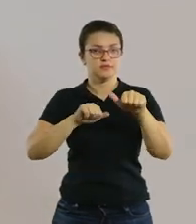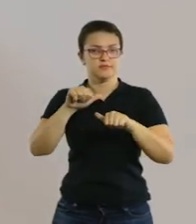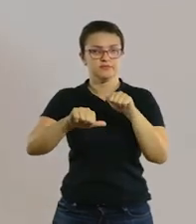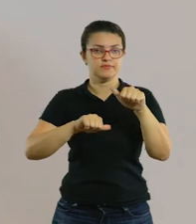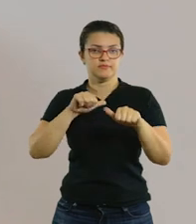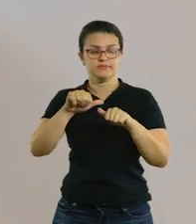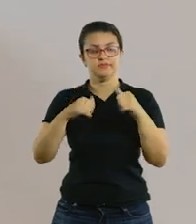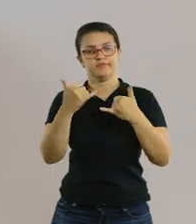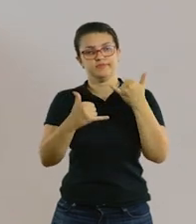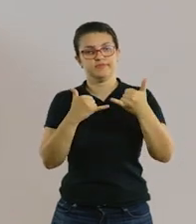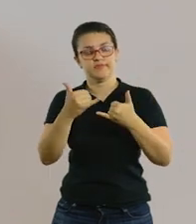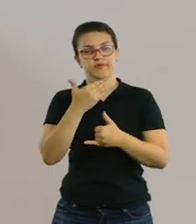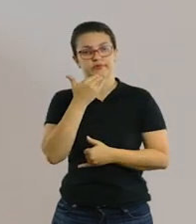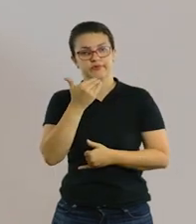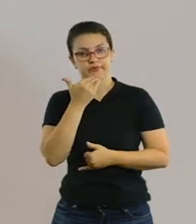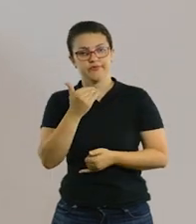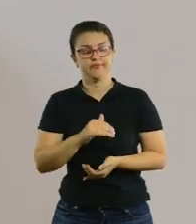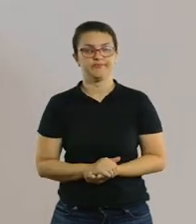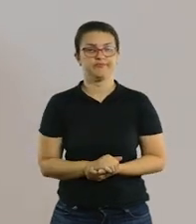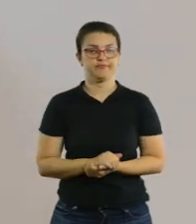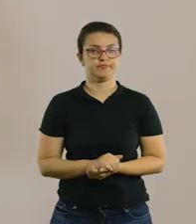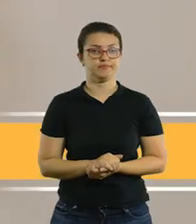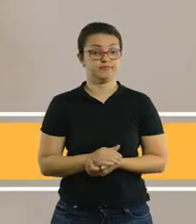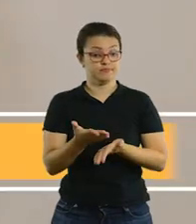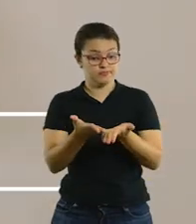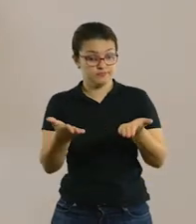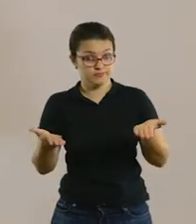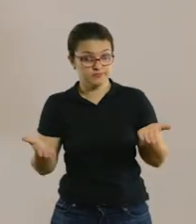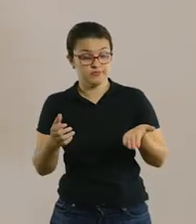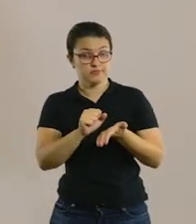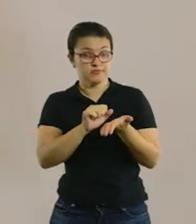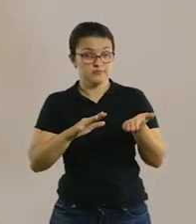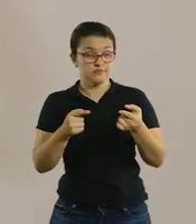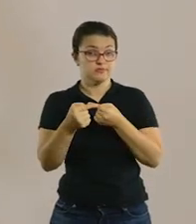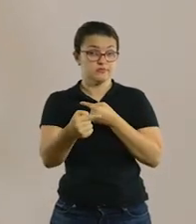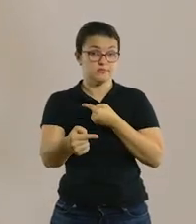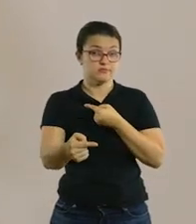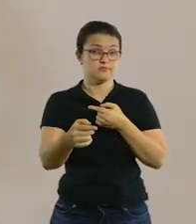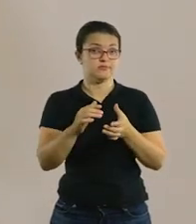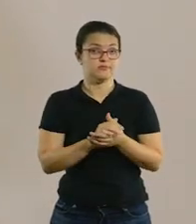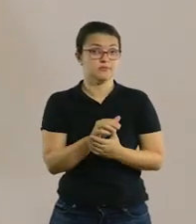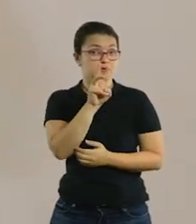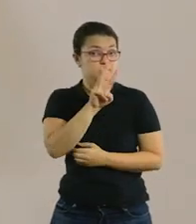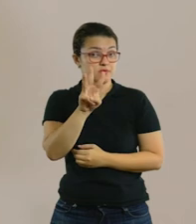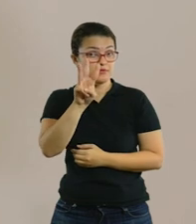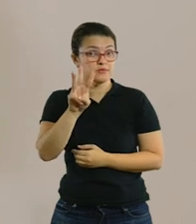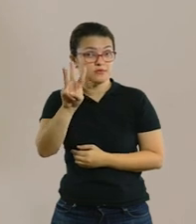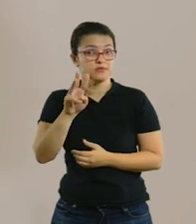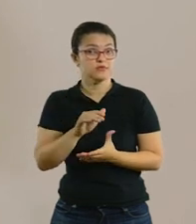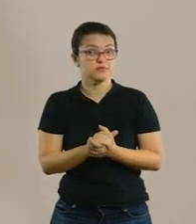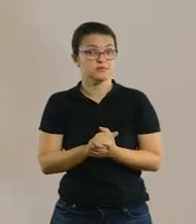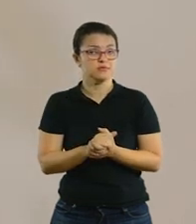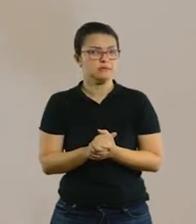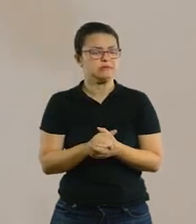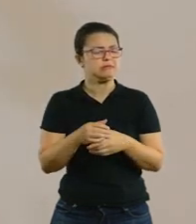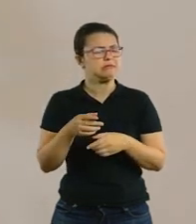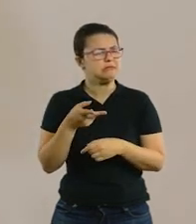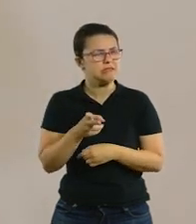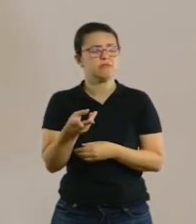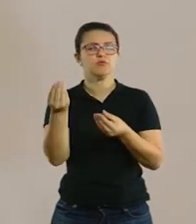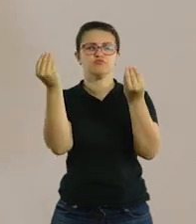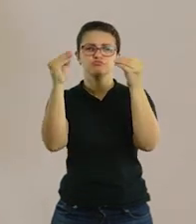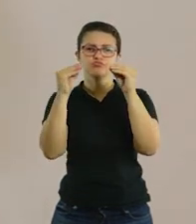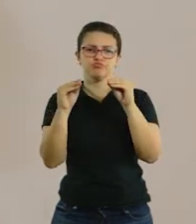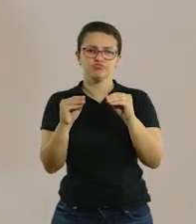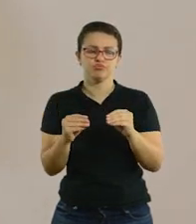conforme for brincadeira ficando mais fácil, tá? Bom, essas são as atividades de hoje, dessa semana. Fiquem ligados no link. Nós sempre estamos